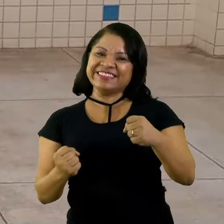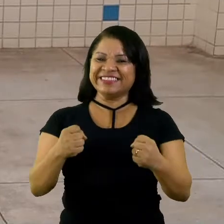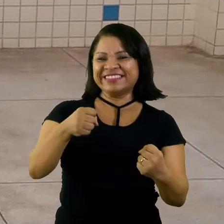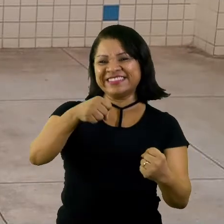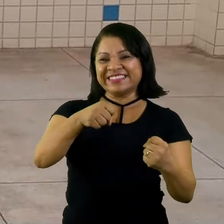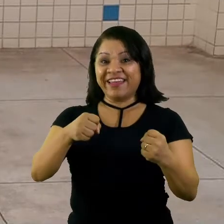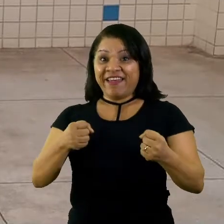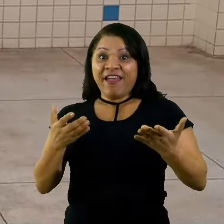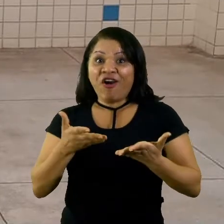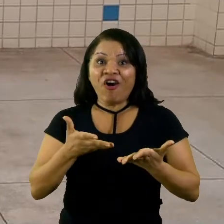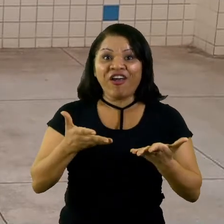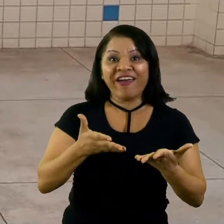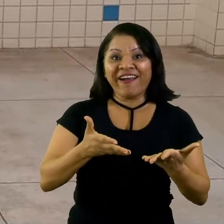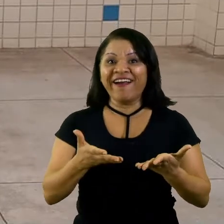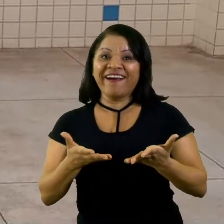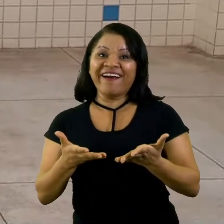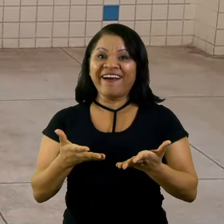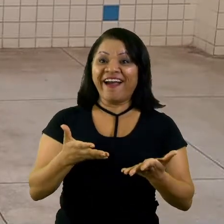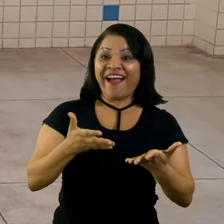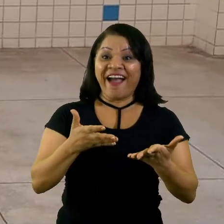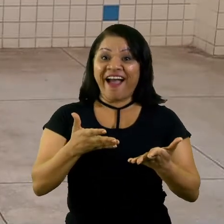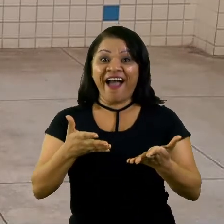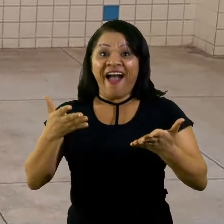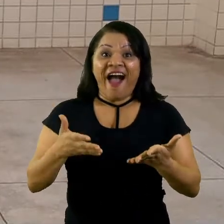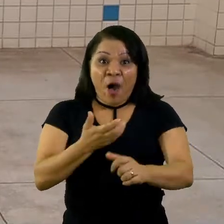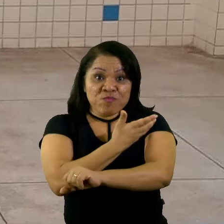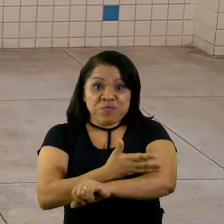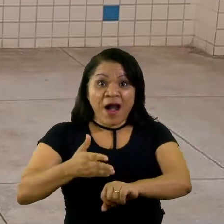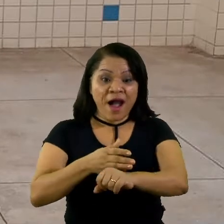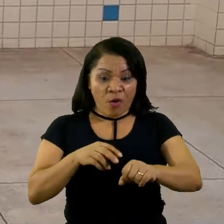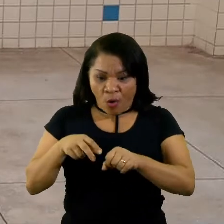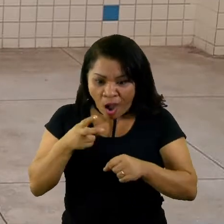E agora? Branco.